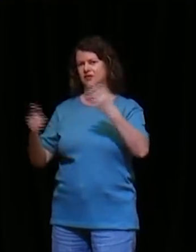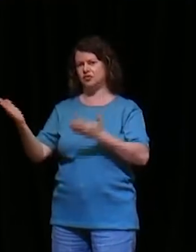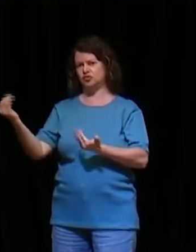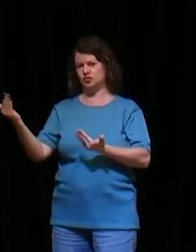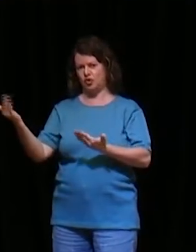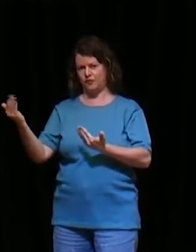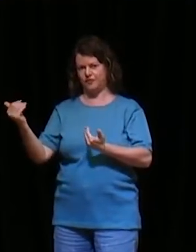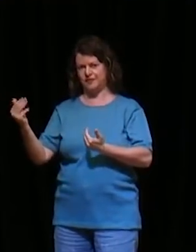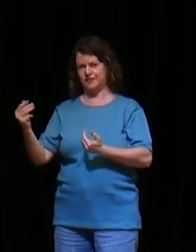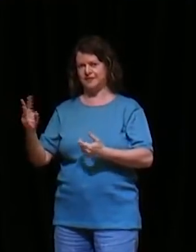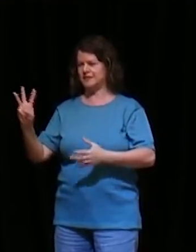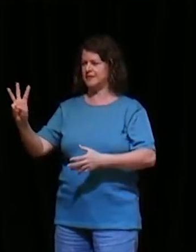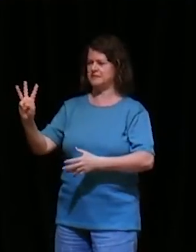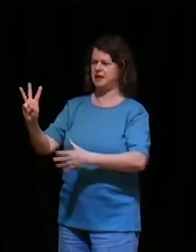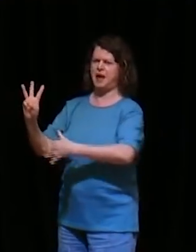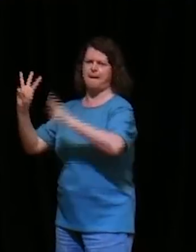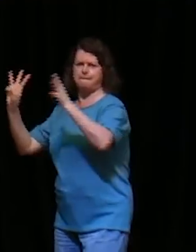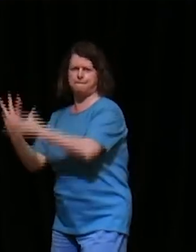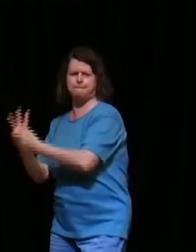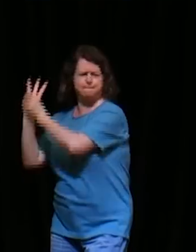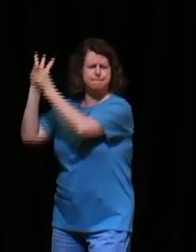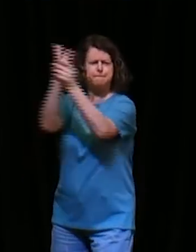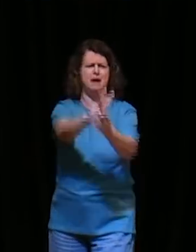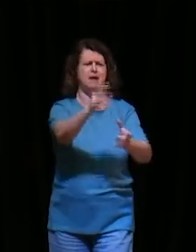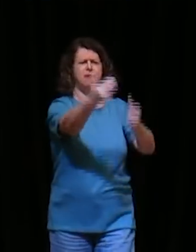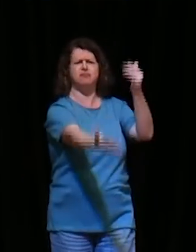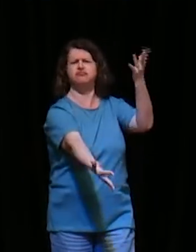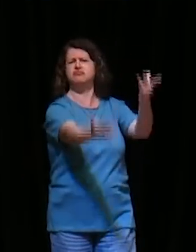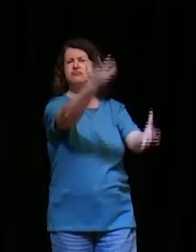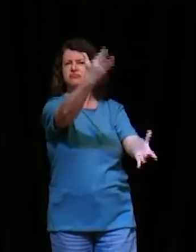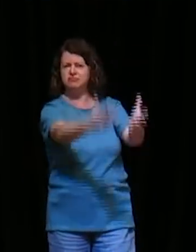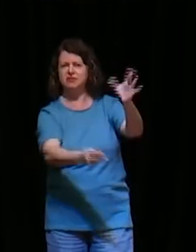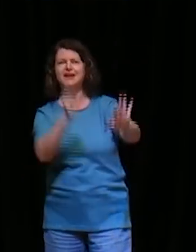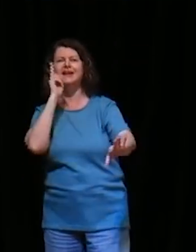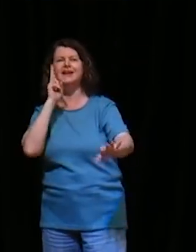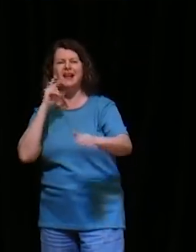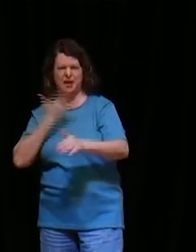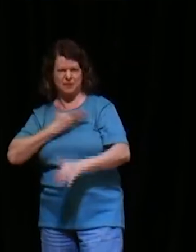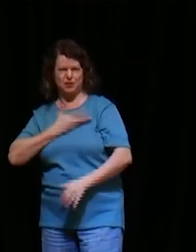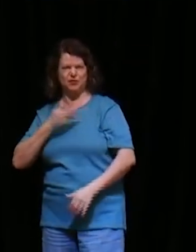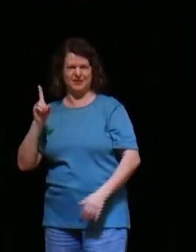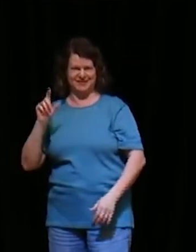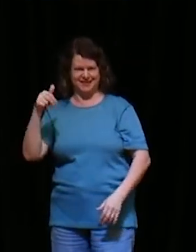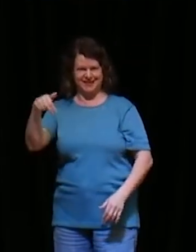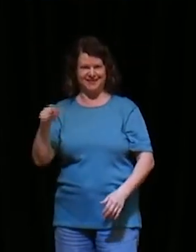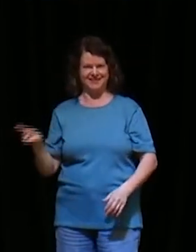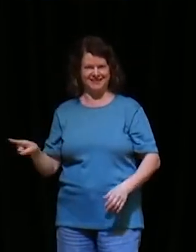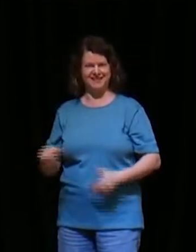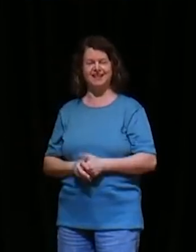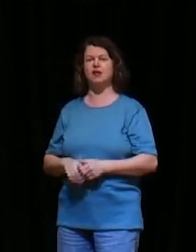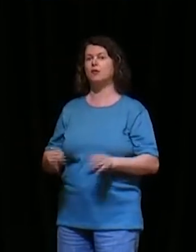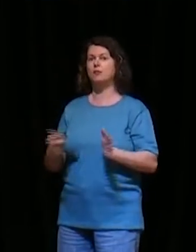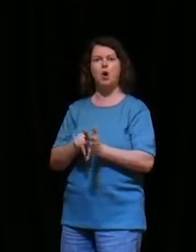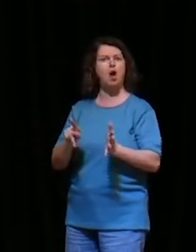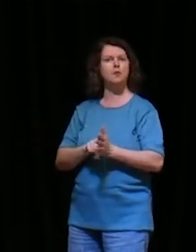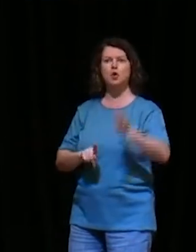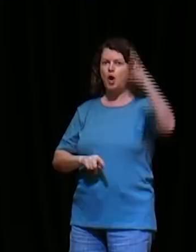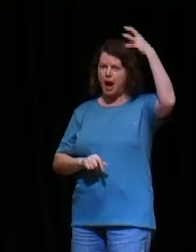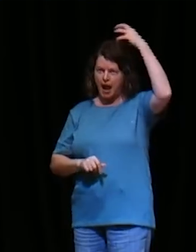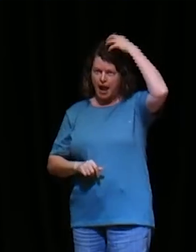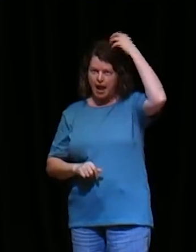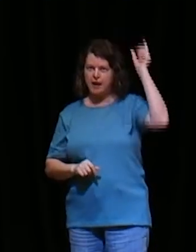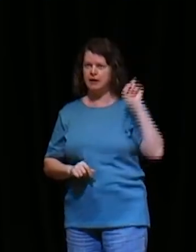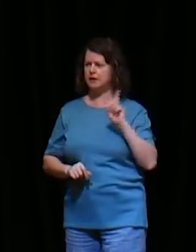lançados, na fornalha de fogo, ardente, e é interessante, que o próprio rei, que lançou eles, vai dizer,